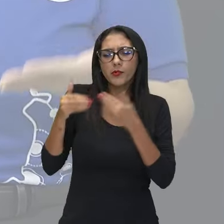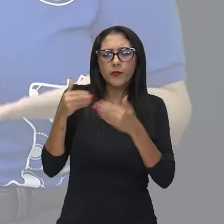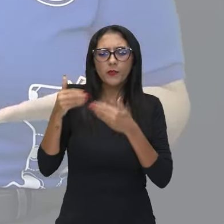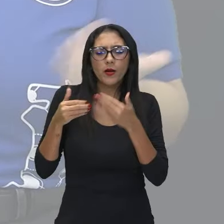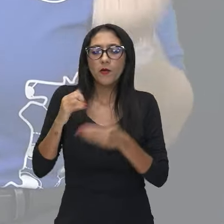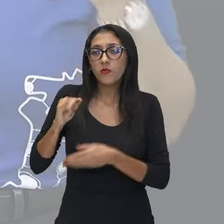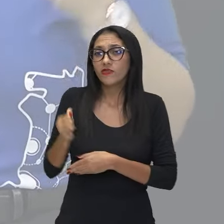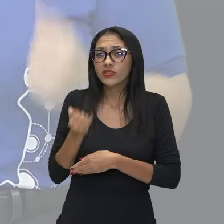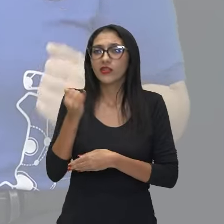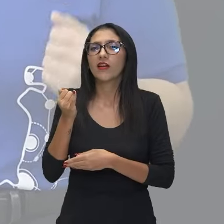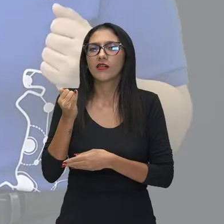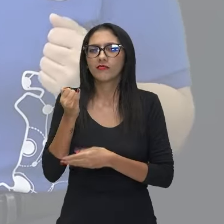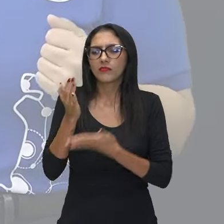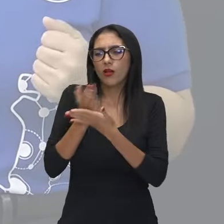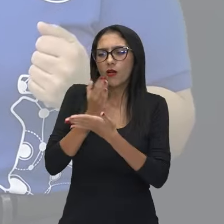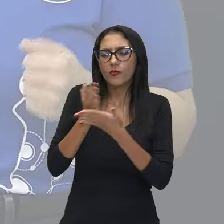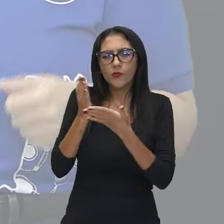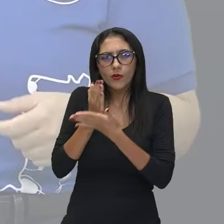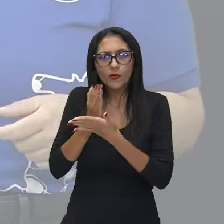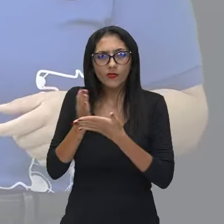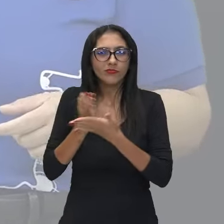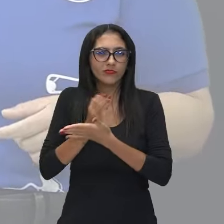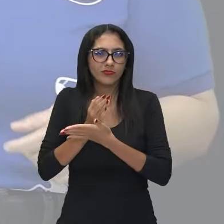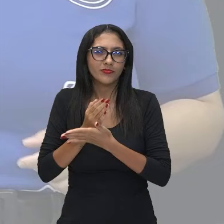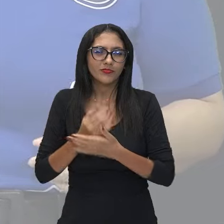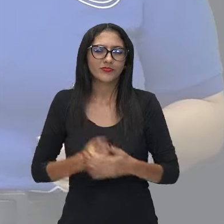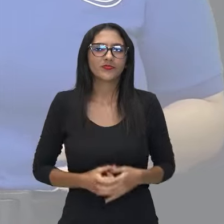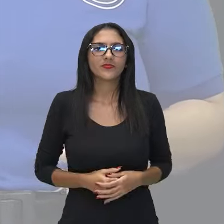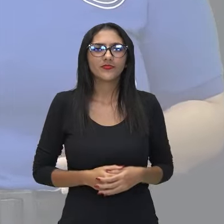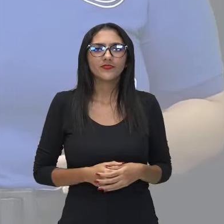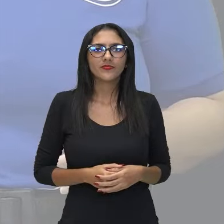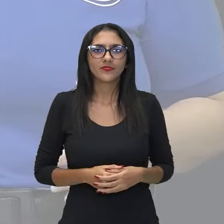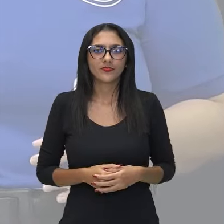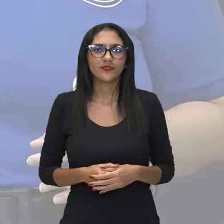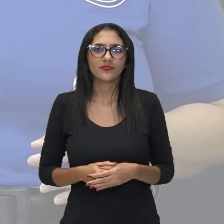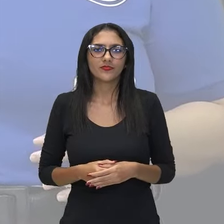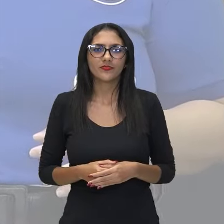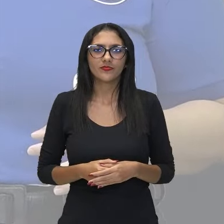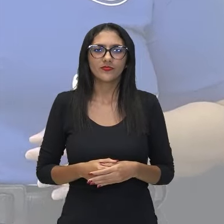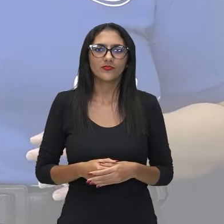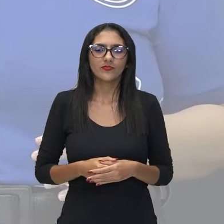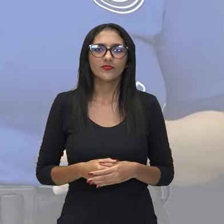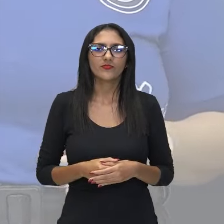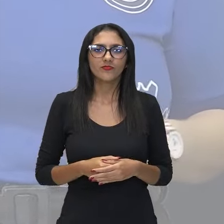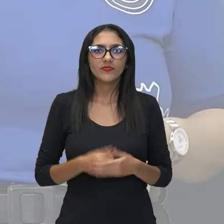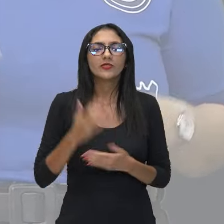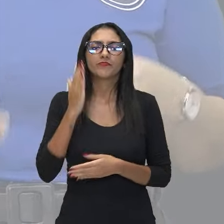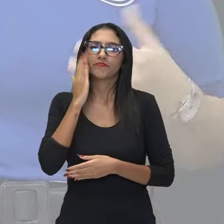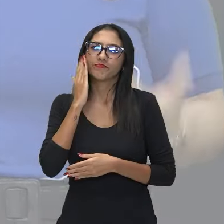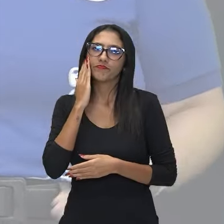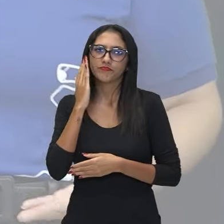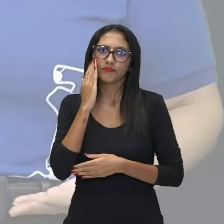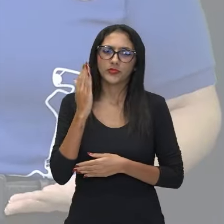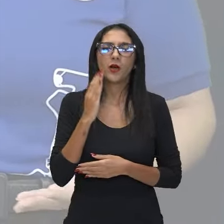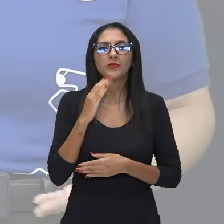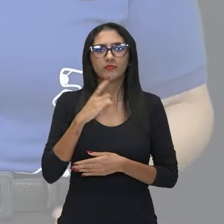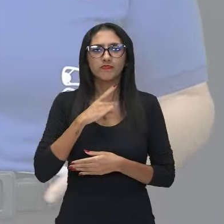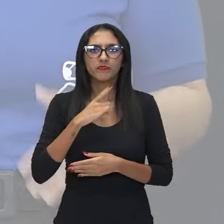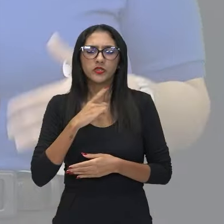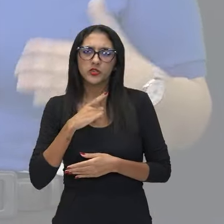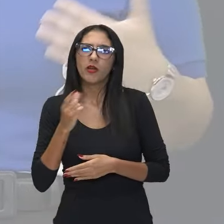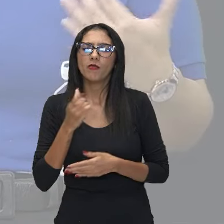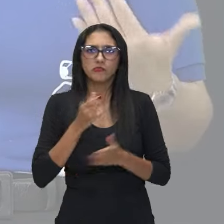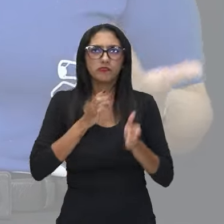aconteceu para as artes nacionais, né? Seguindo, ainda que o espírito de destruição reinasse naquele